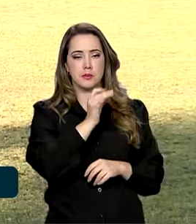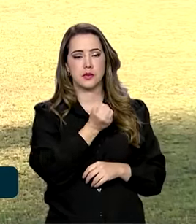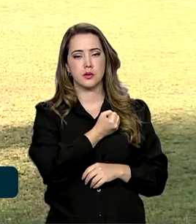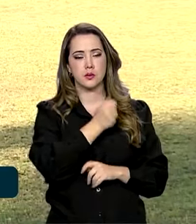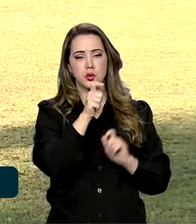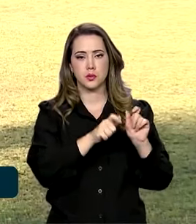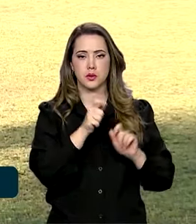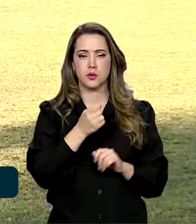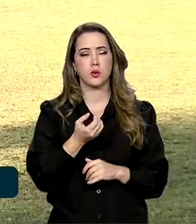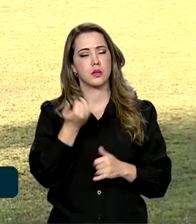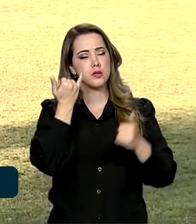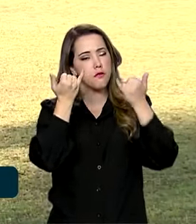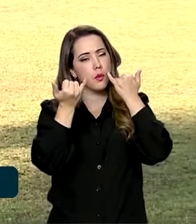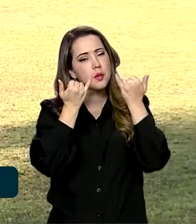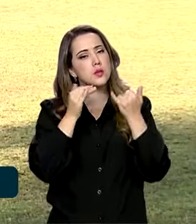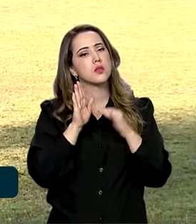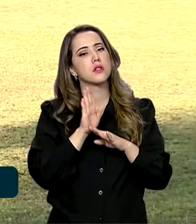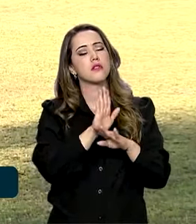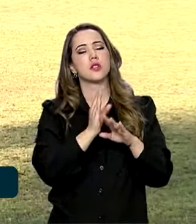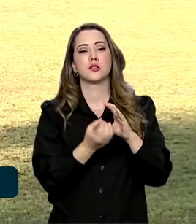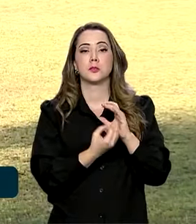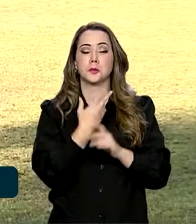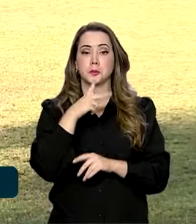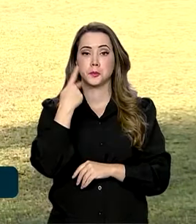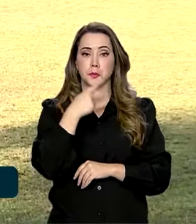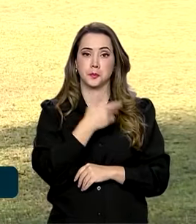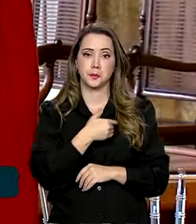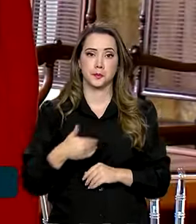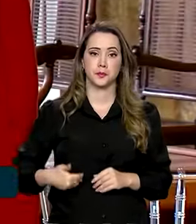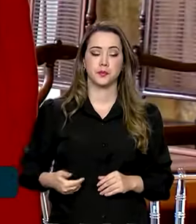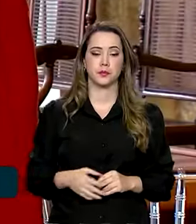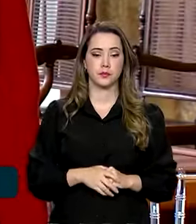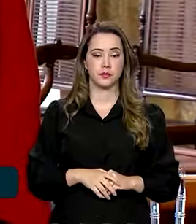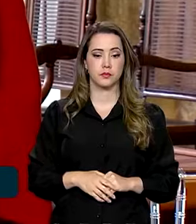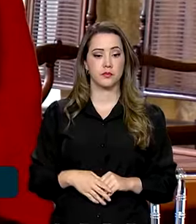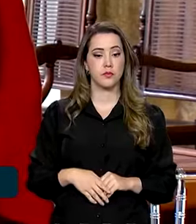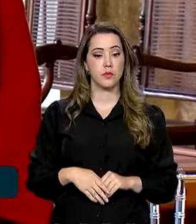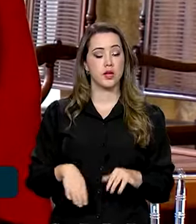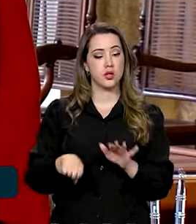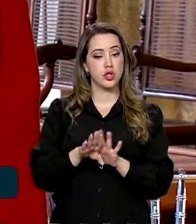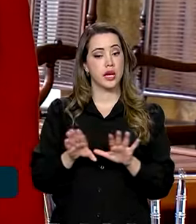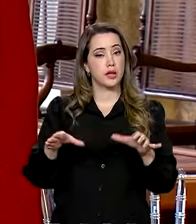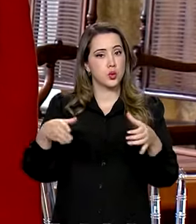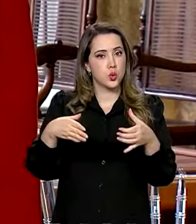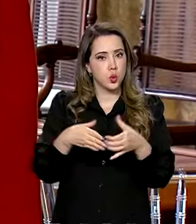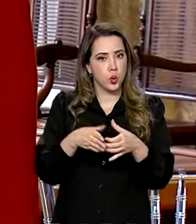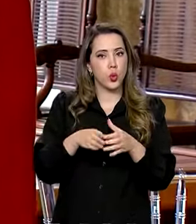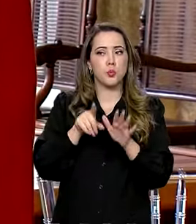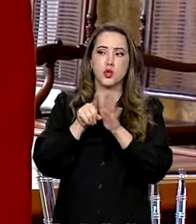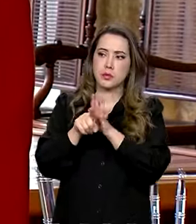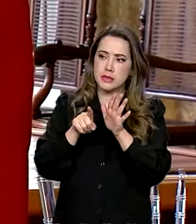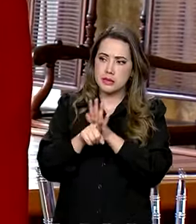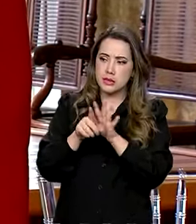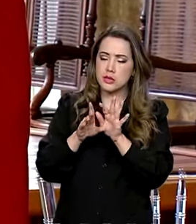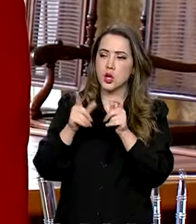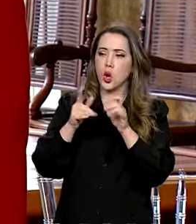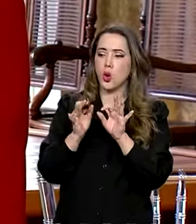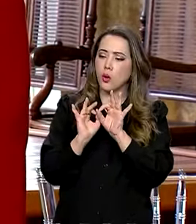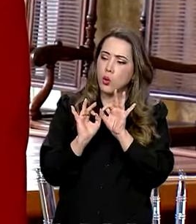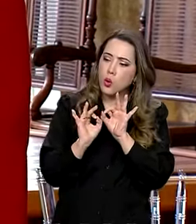Dados que devem ajudar na construção de políticas públicas. A chegada das equipes nesses territórios mais remotos